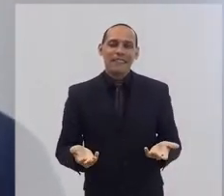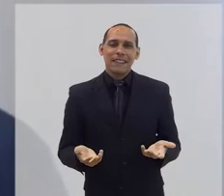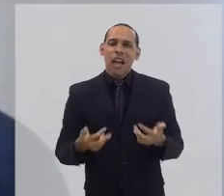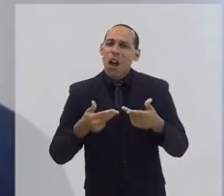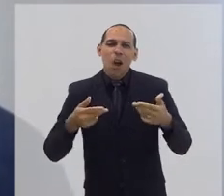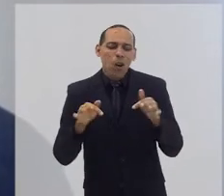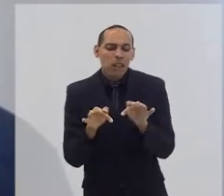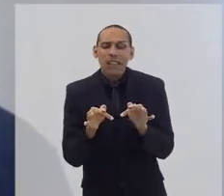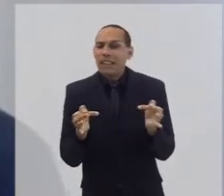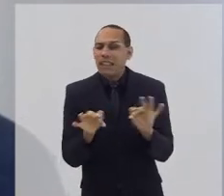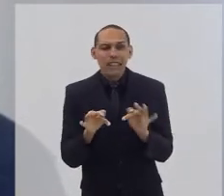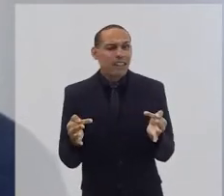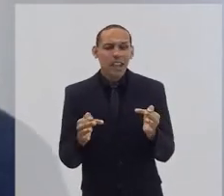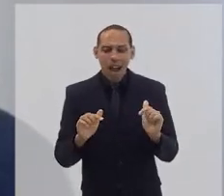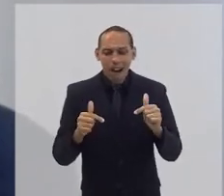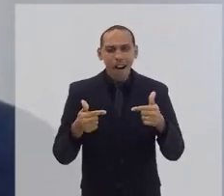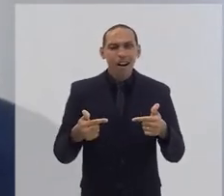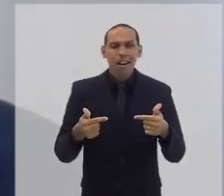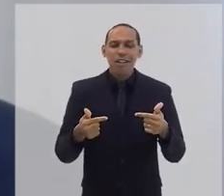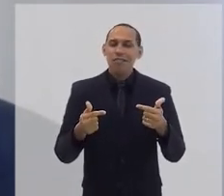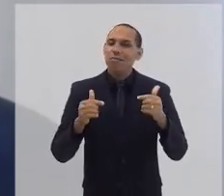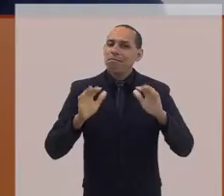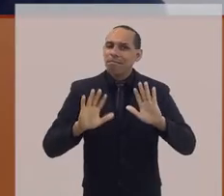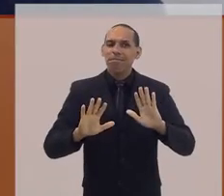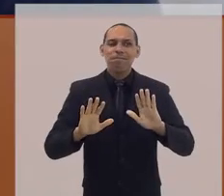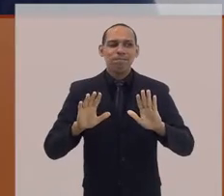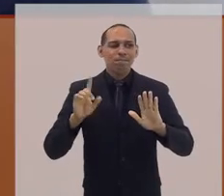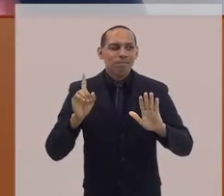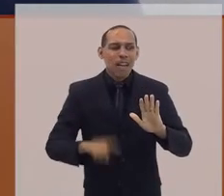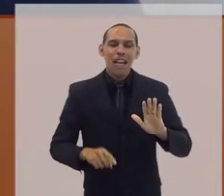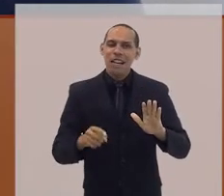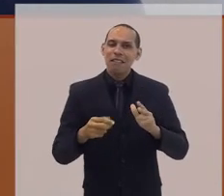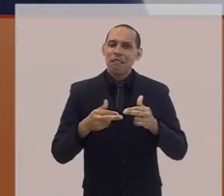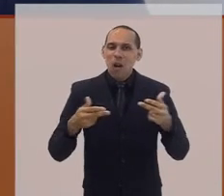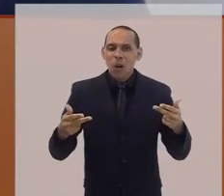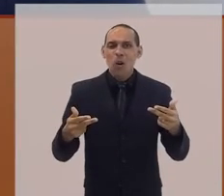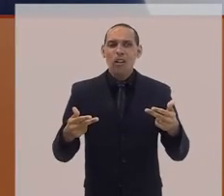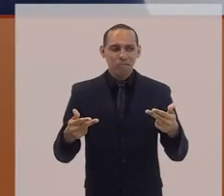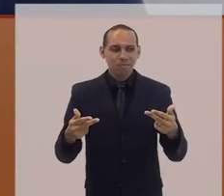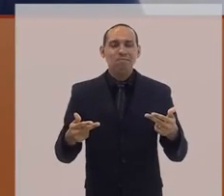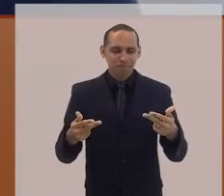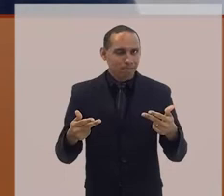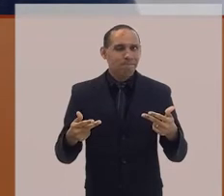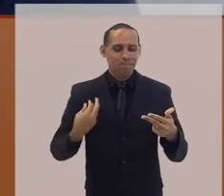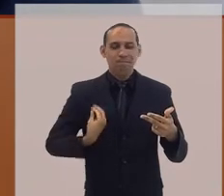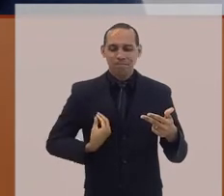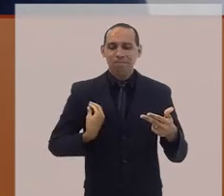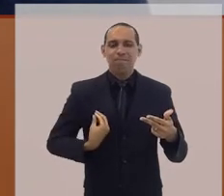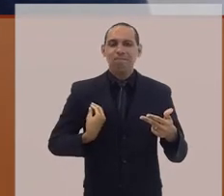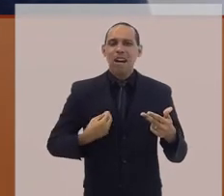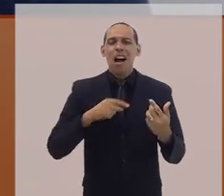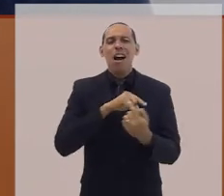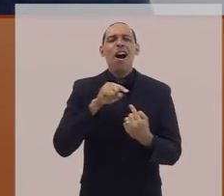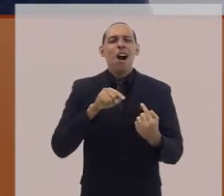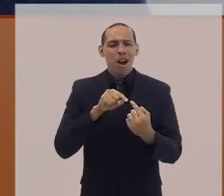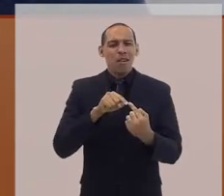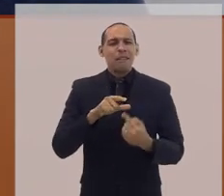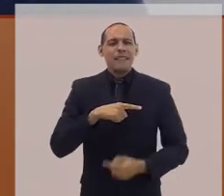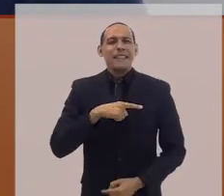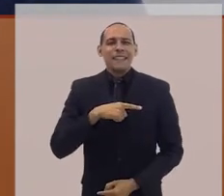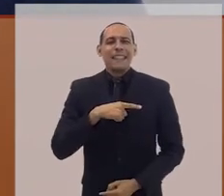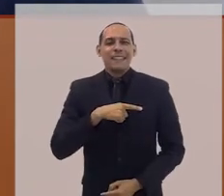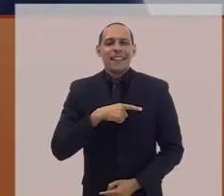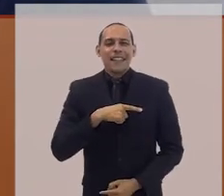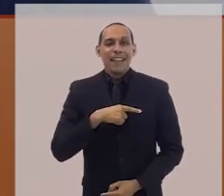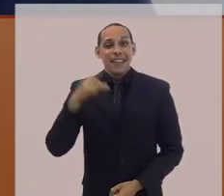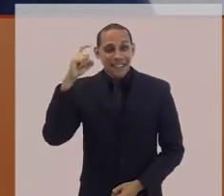estas que dão sentido e razão à vida, sabe? Então, foi muito difícil, mexeu muito comigo, mas